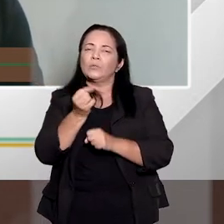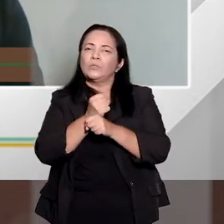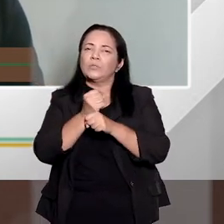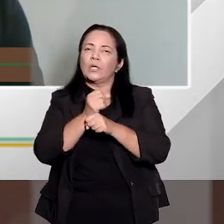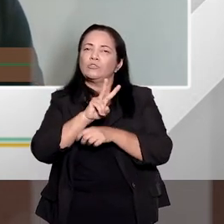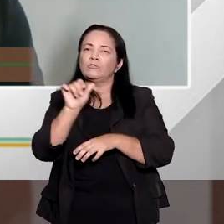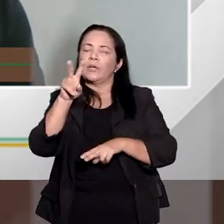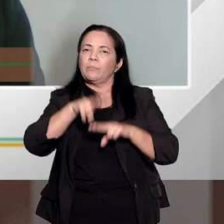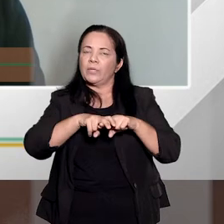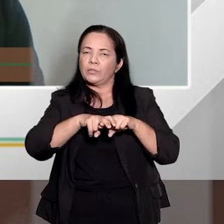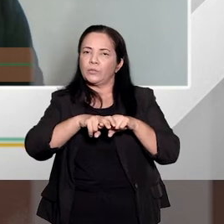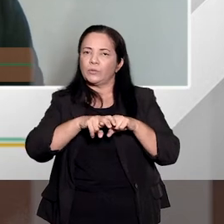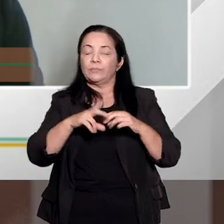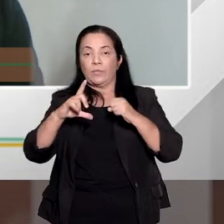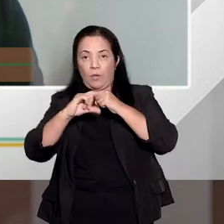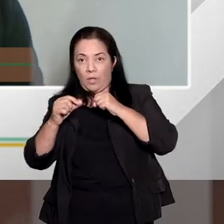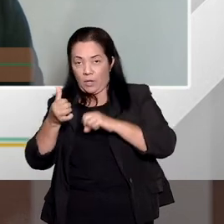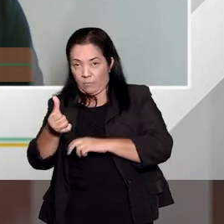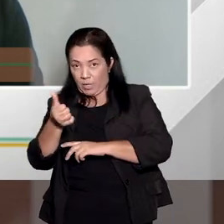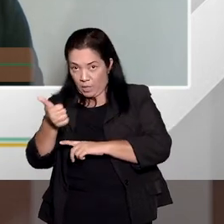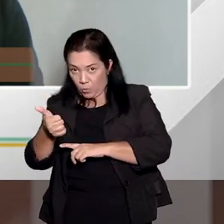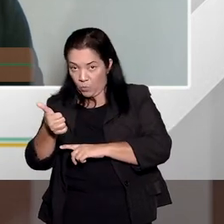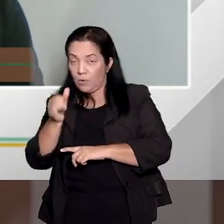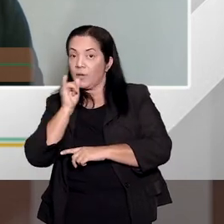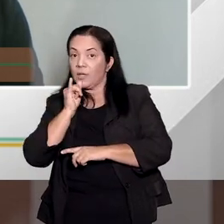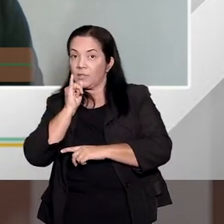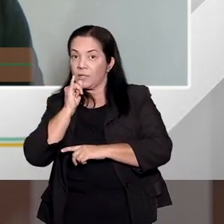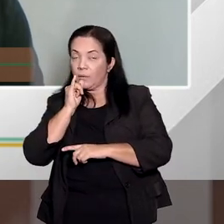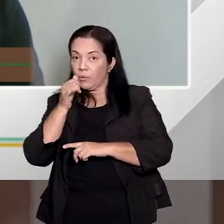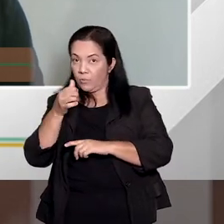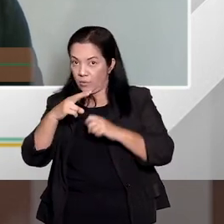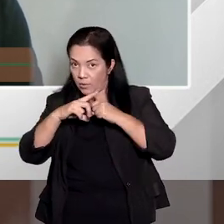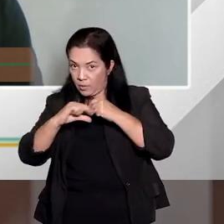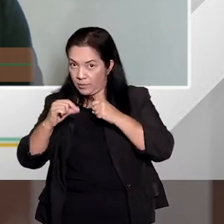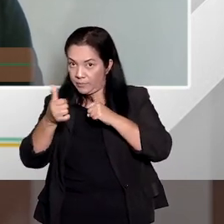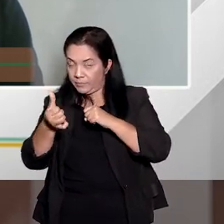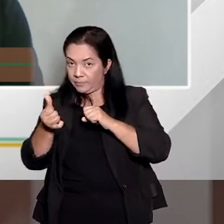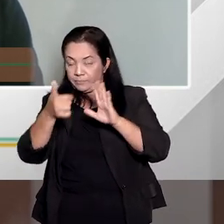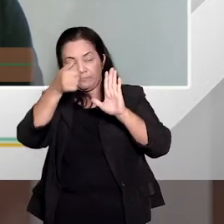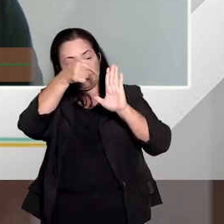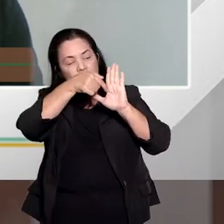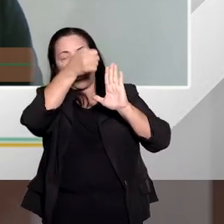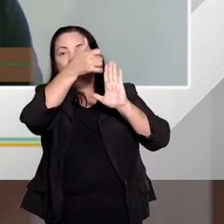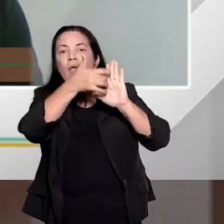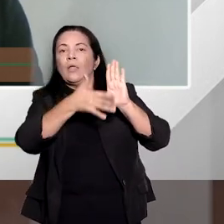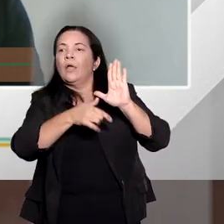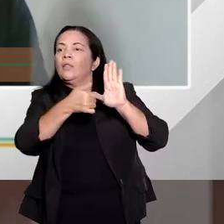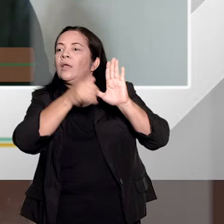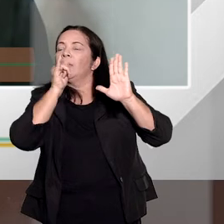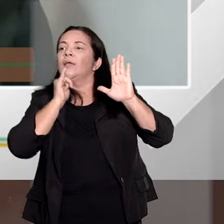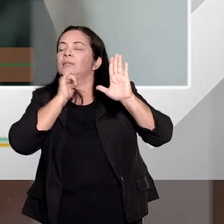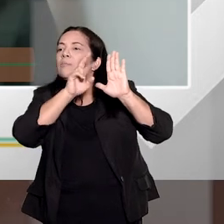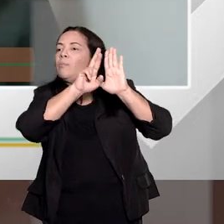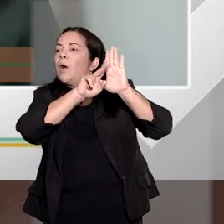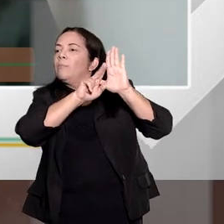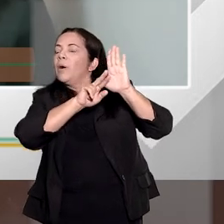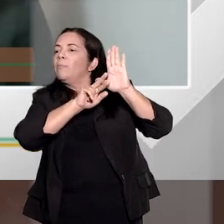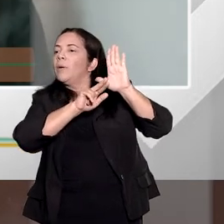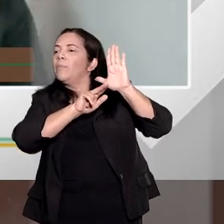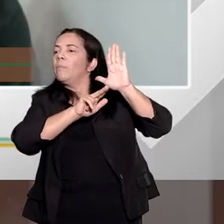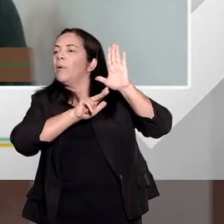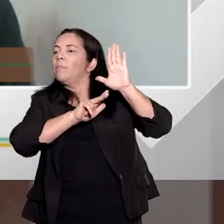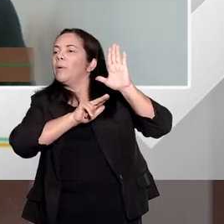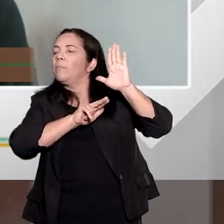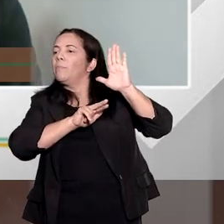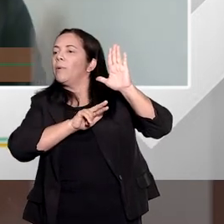lá nos artigos 61 por exemplo nós temos um rol de circunstâncias atenuantes, então o artigo 61 diz, são